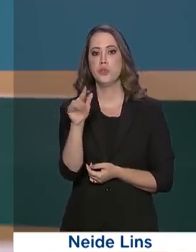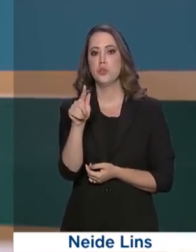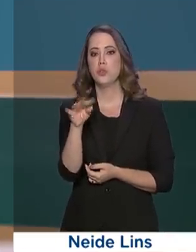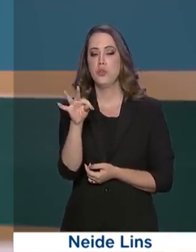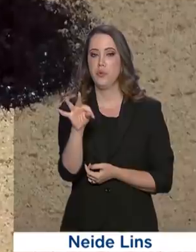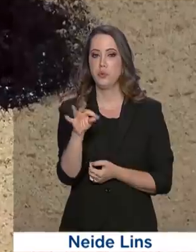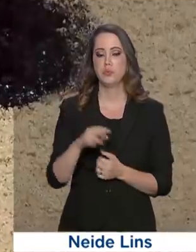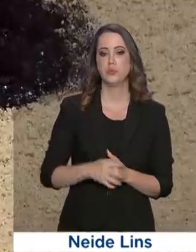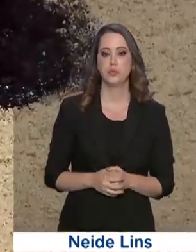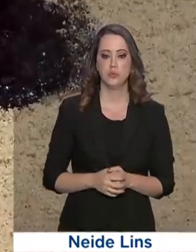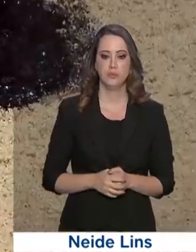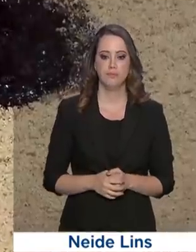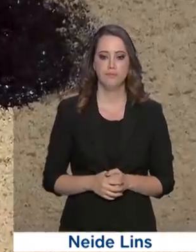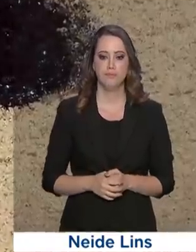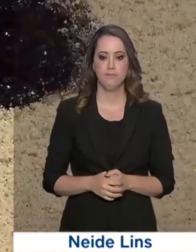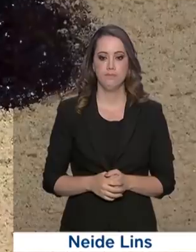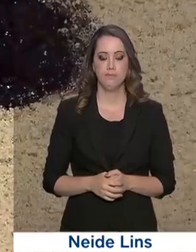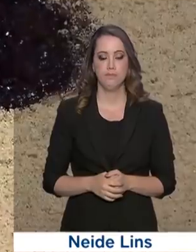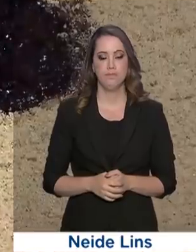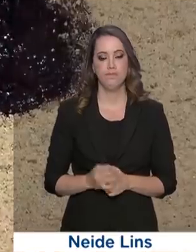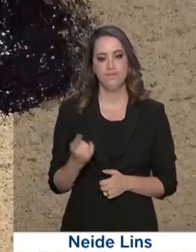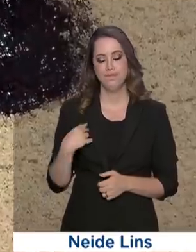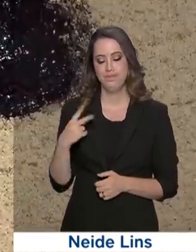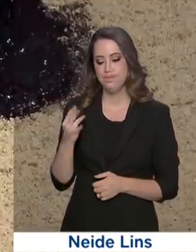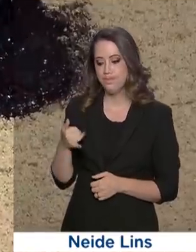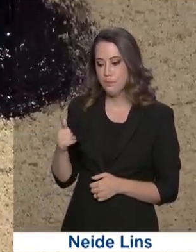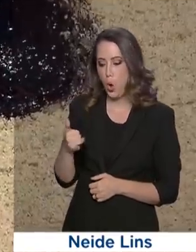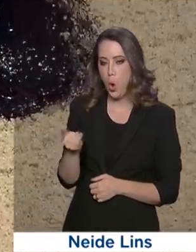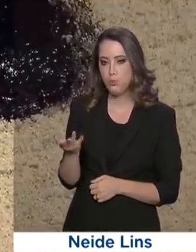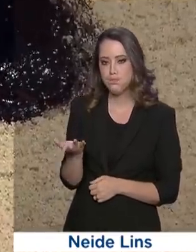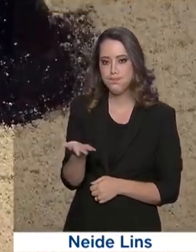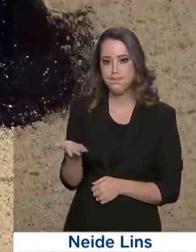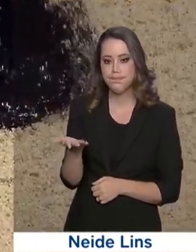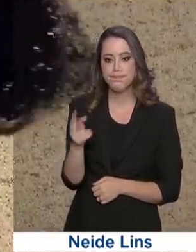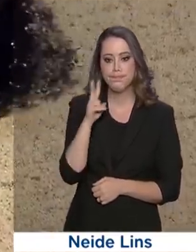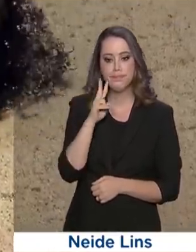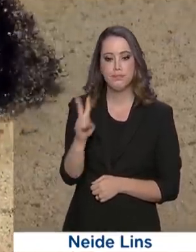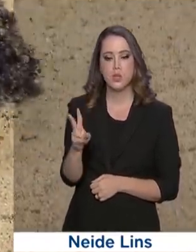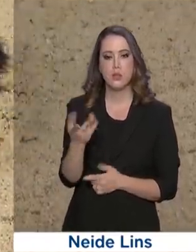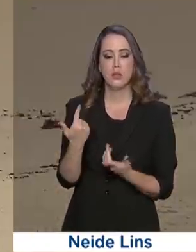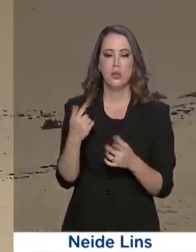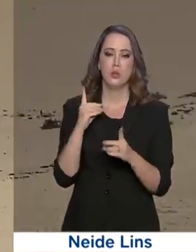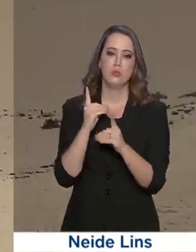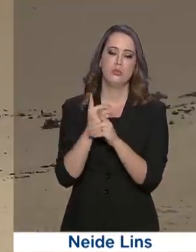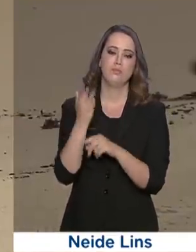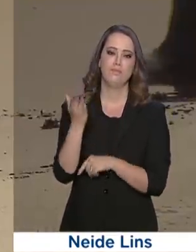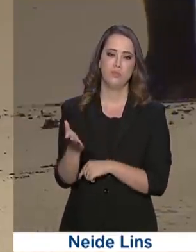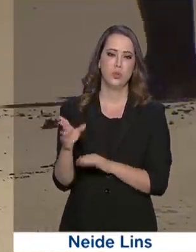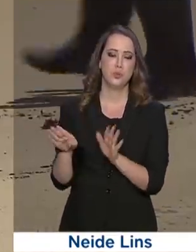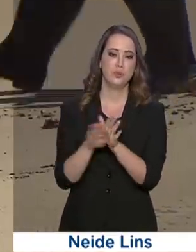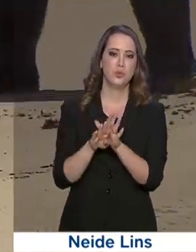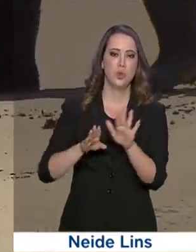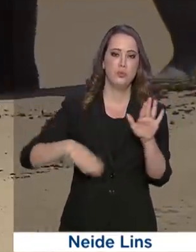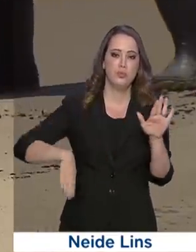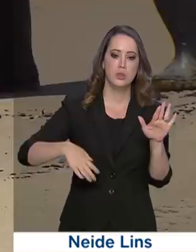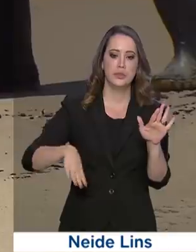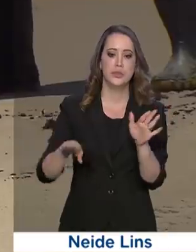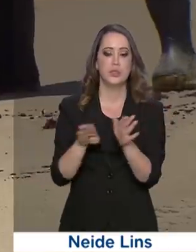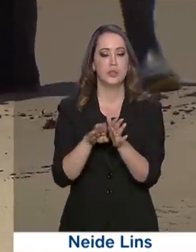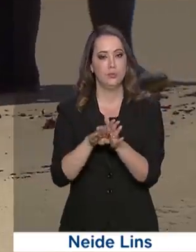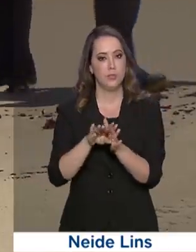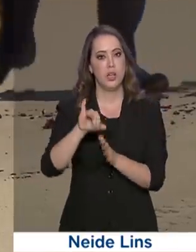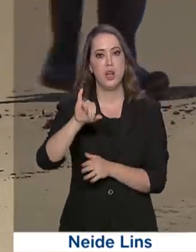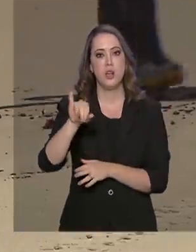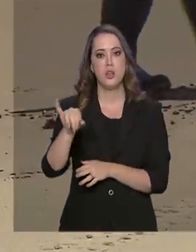Turismo. Os vestígios de petróleo cru que atingem o Nordeste chegaram nesta semana à Praia de